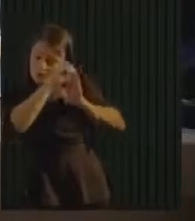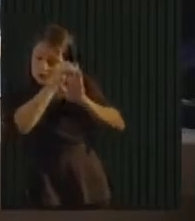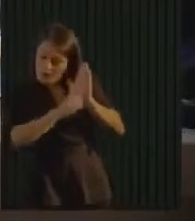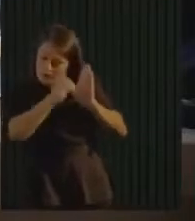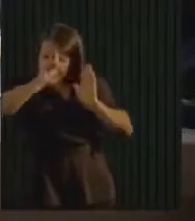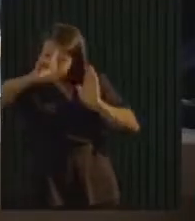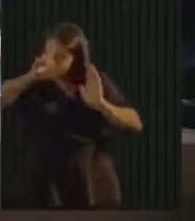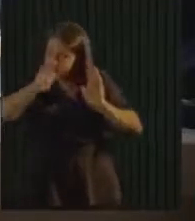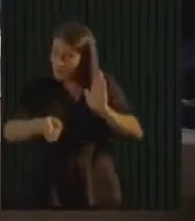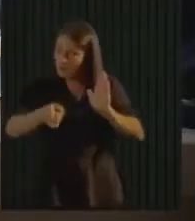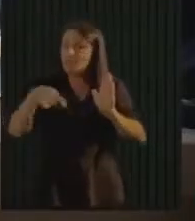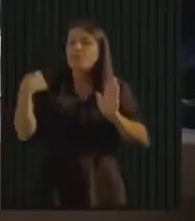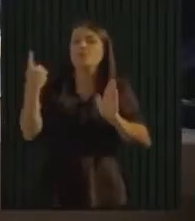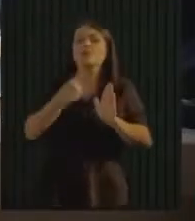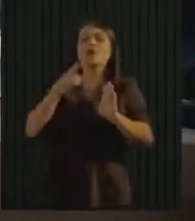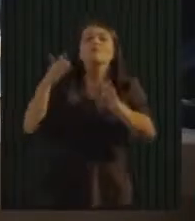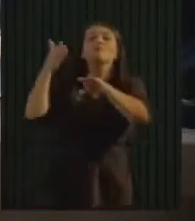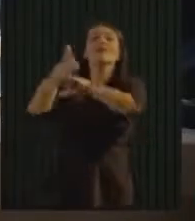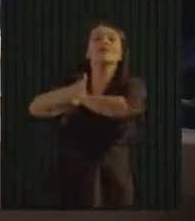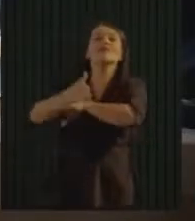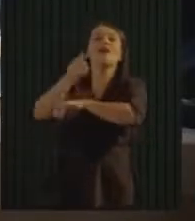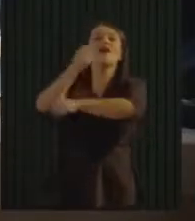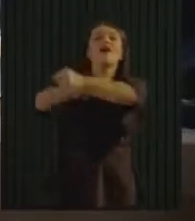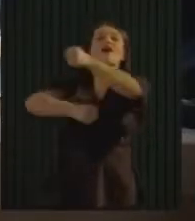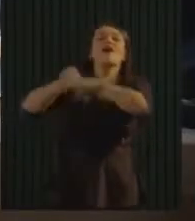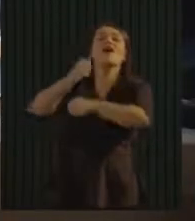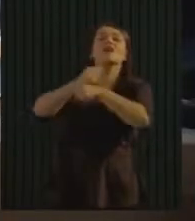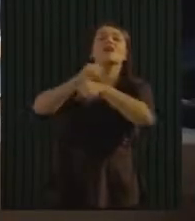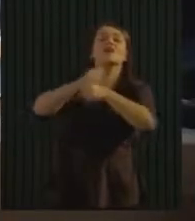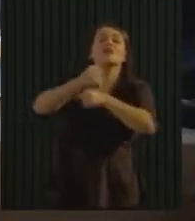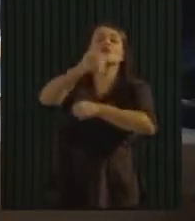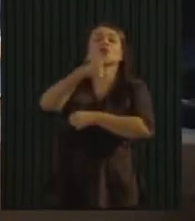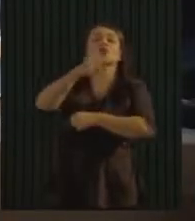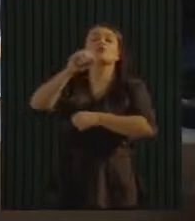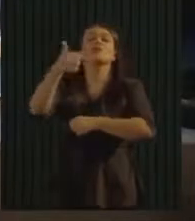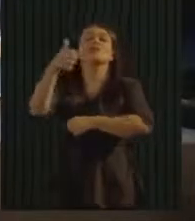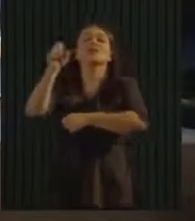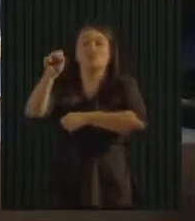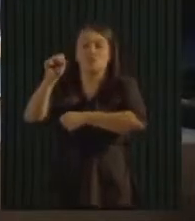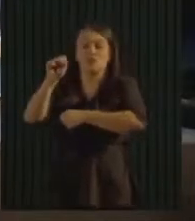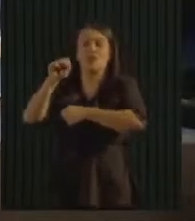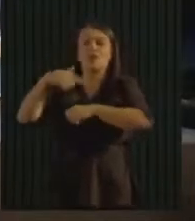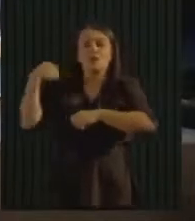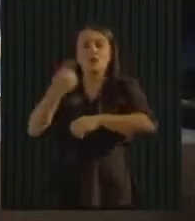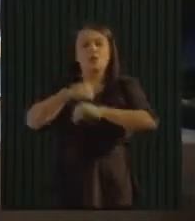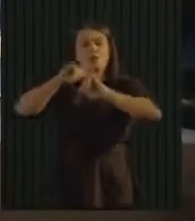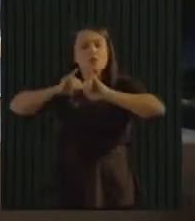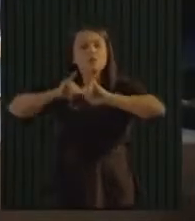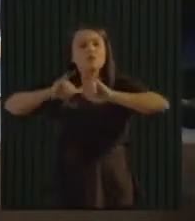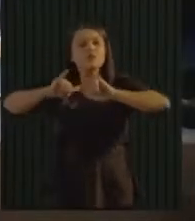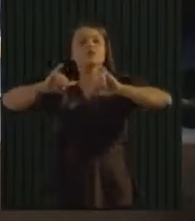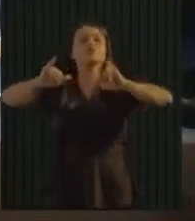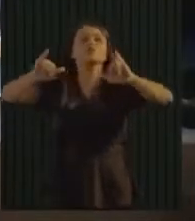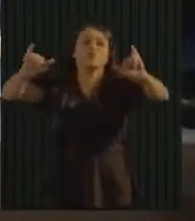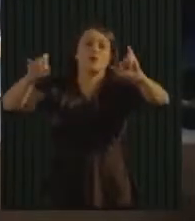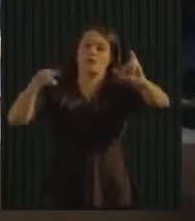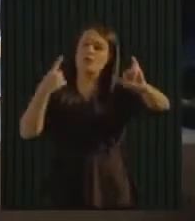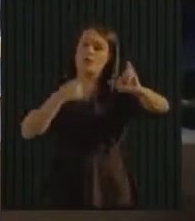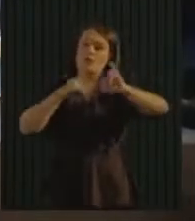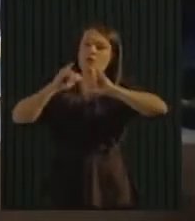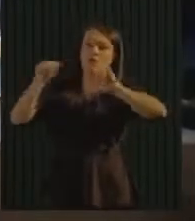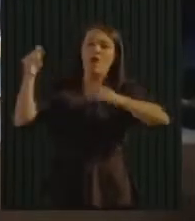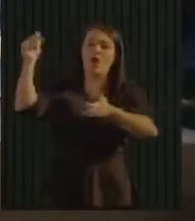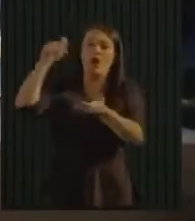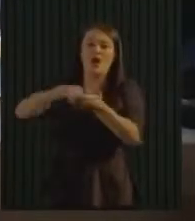Tive o prazer de estar aqui com vocês lançando esse decreto no primeiro congresso internacional. Agradecendo ao Rodrigo Sabatini, que foi um